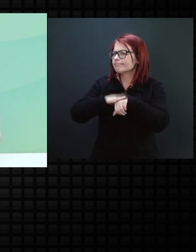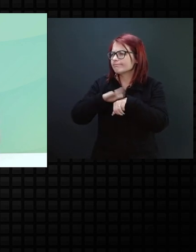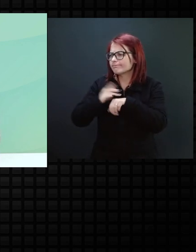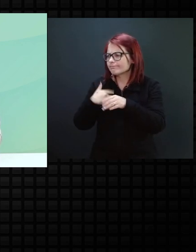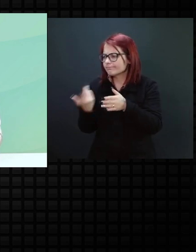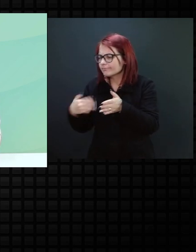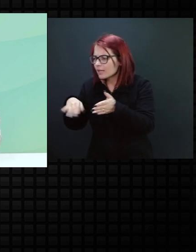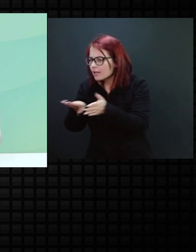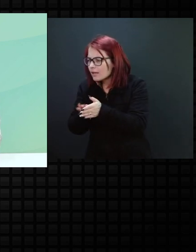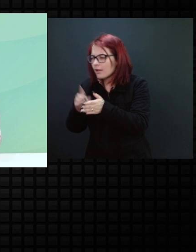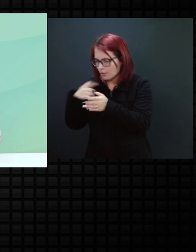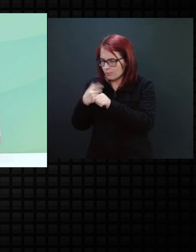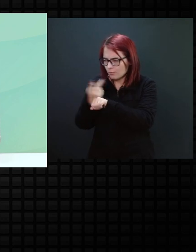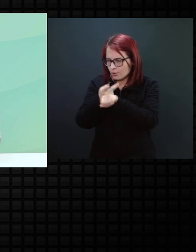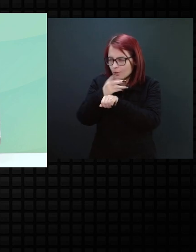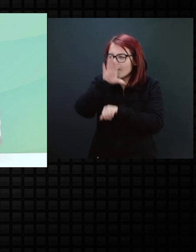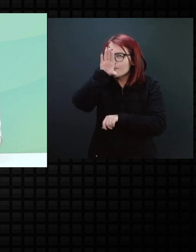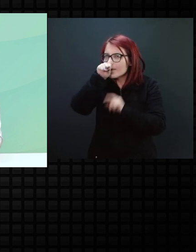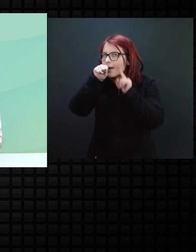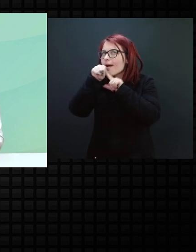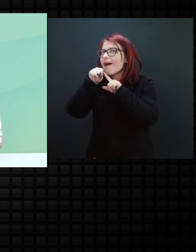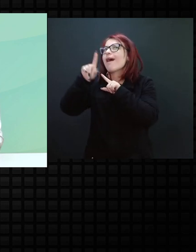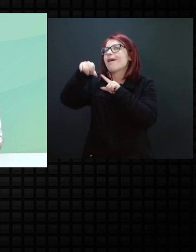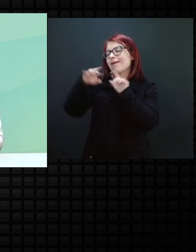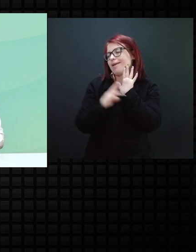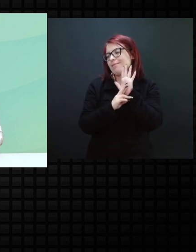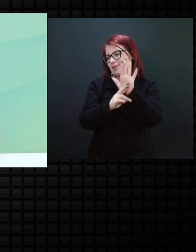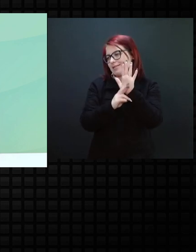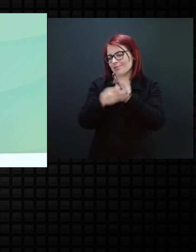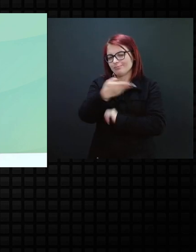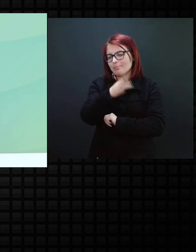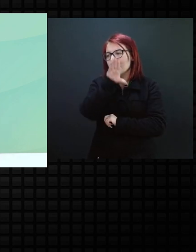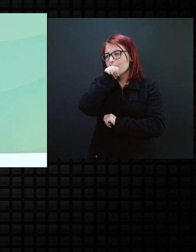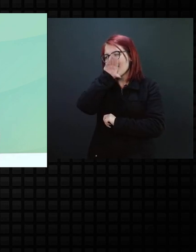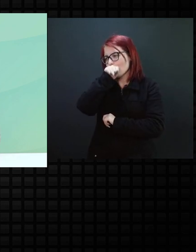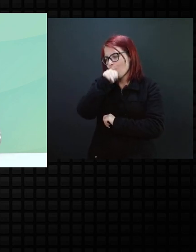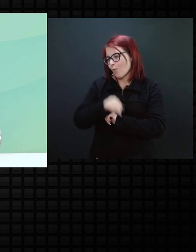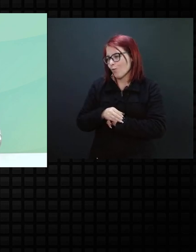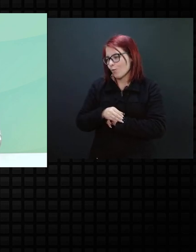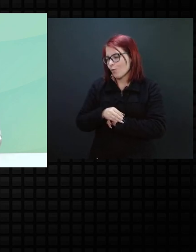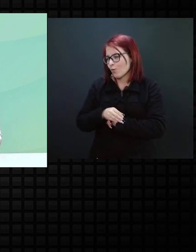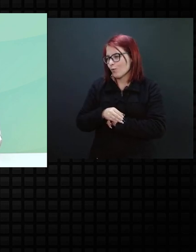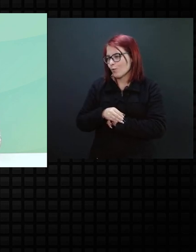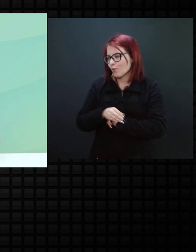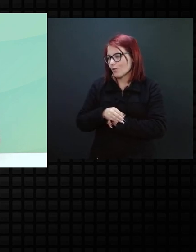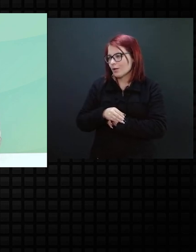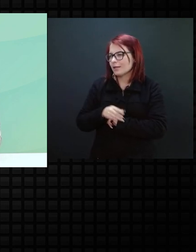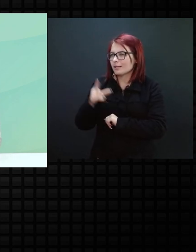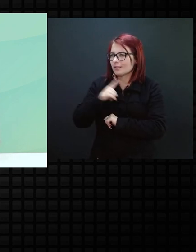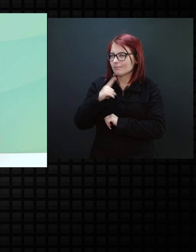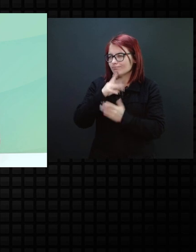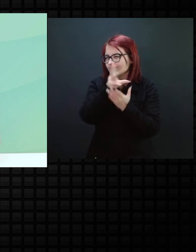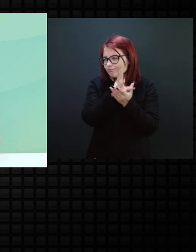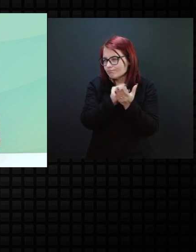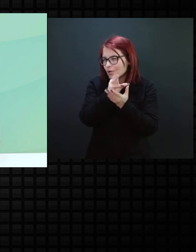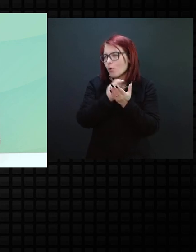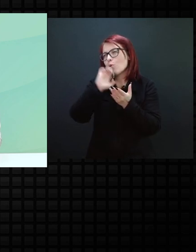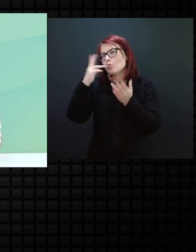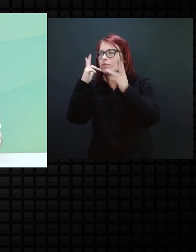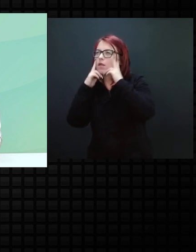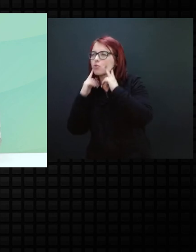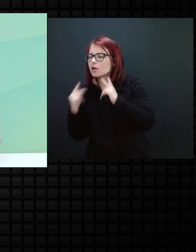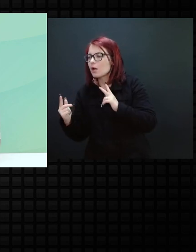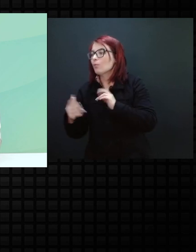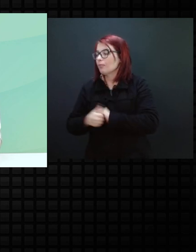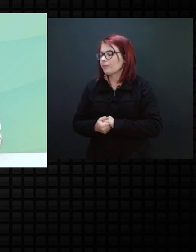acho que você vai buscar um sinal com ele que represente, né, ali entre a imitação e o gesto natural, né?